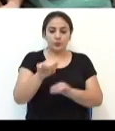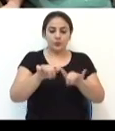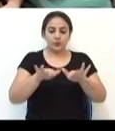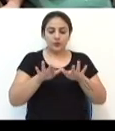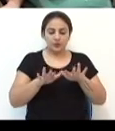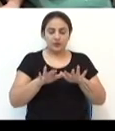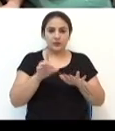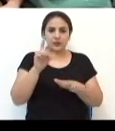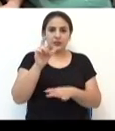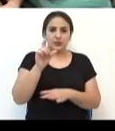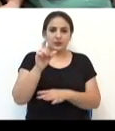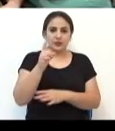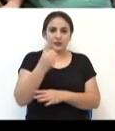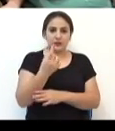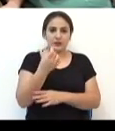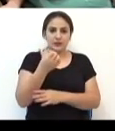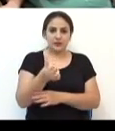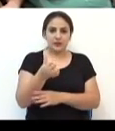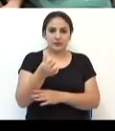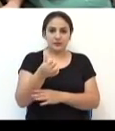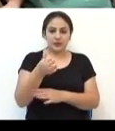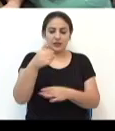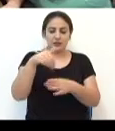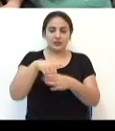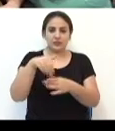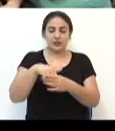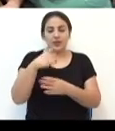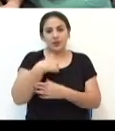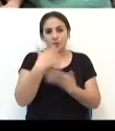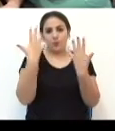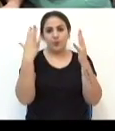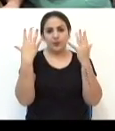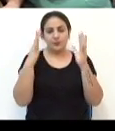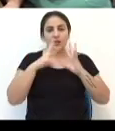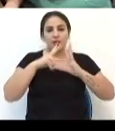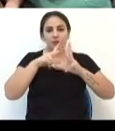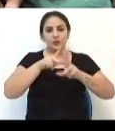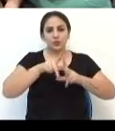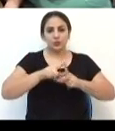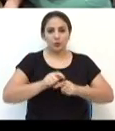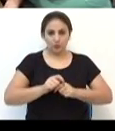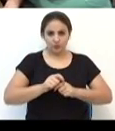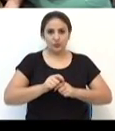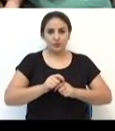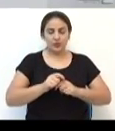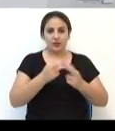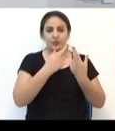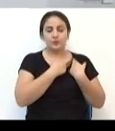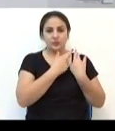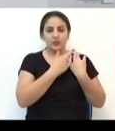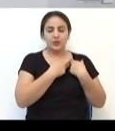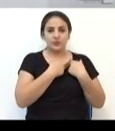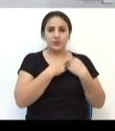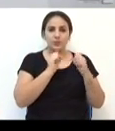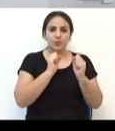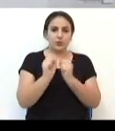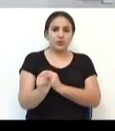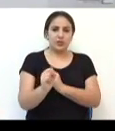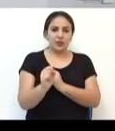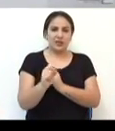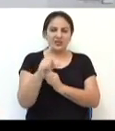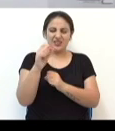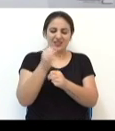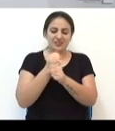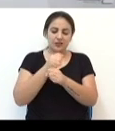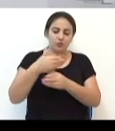da 16ª legislatura, eu quero parabenizar a todos os responsáveis e que puderam, ao longo